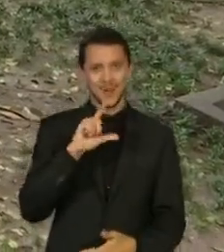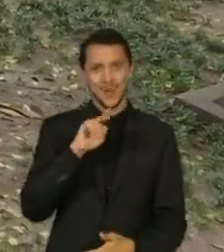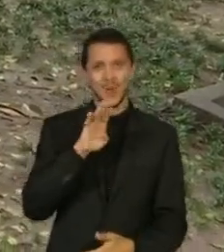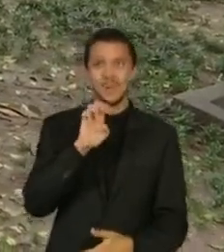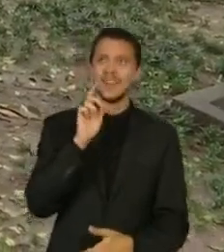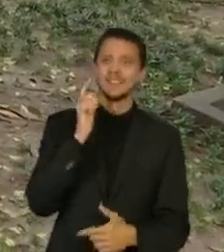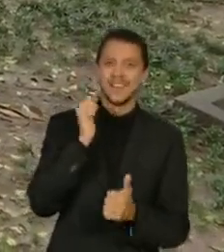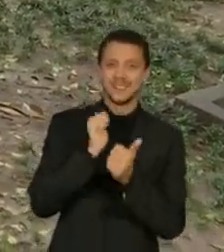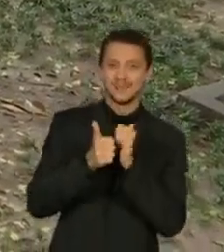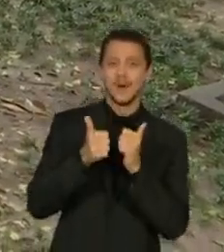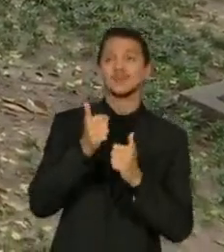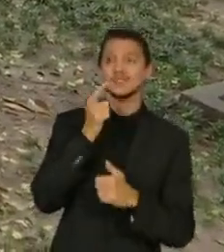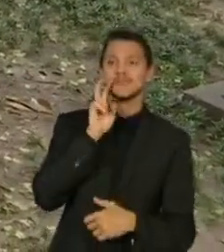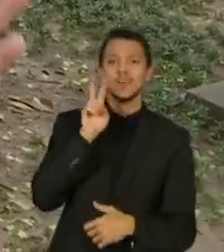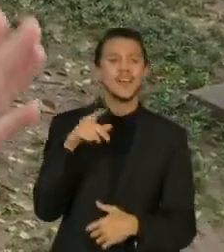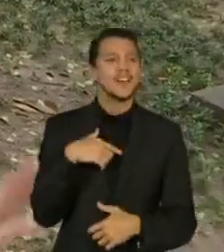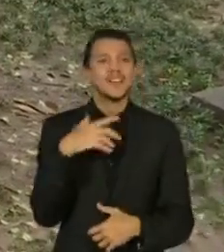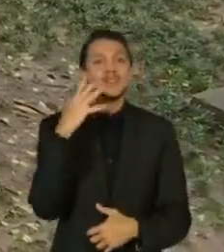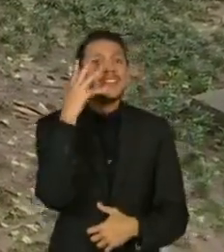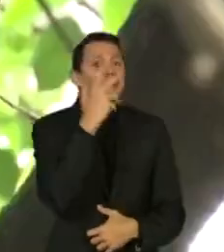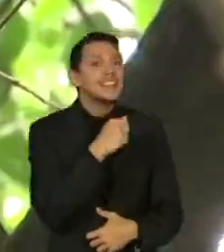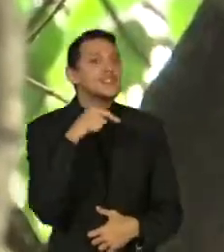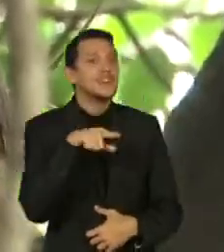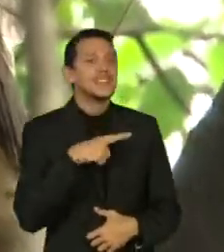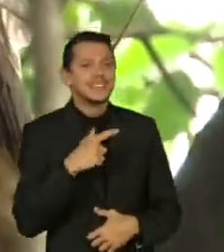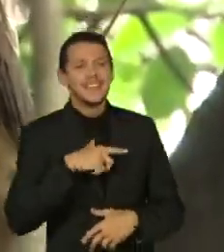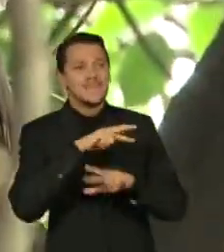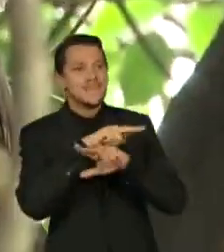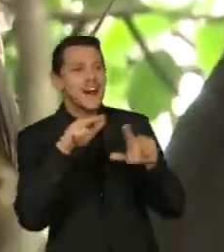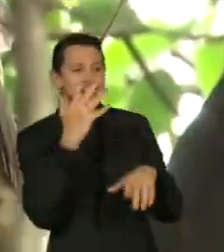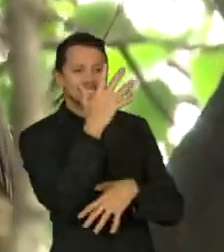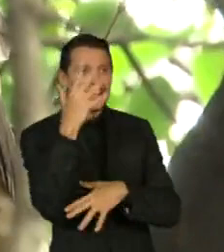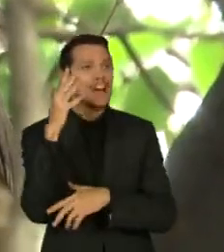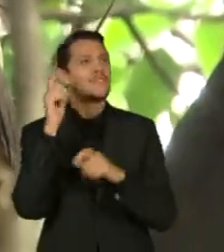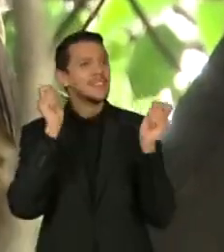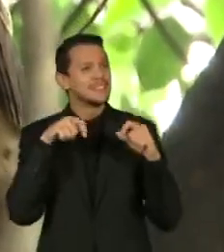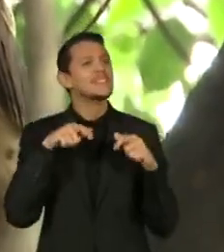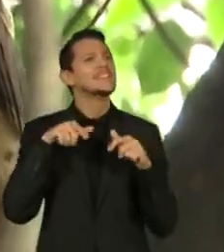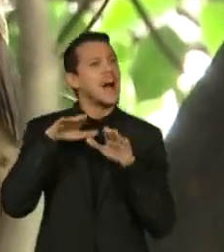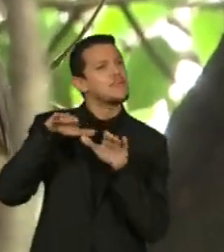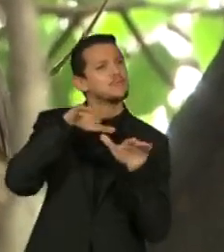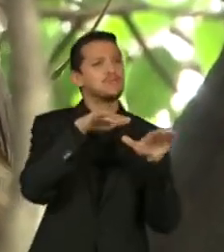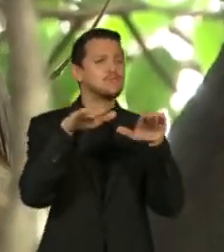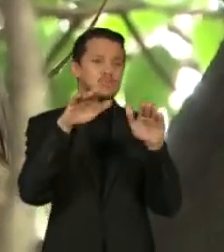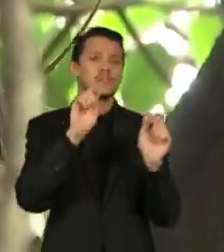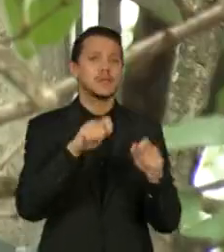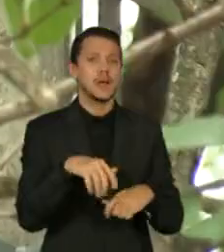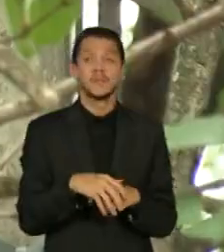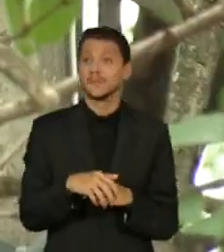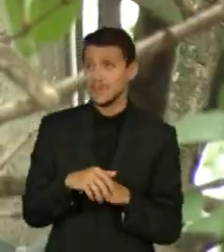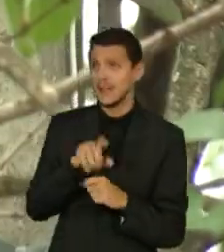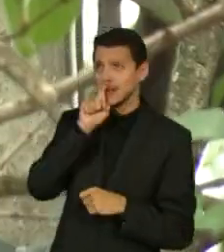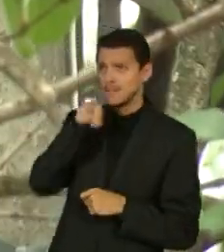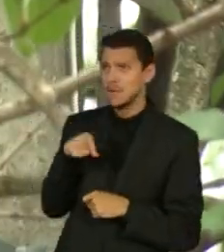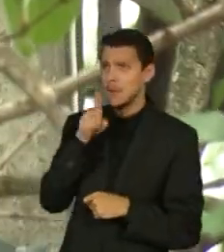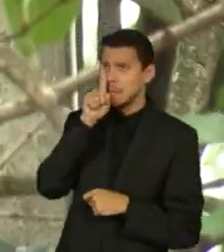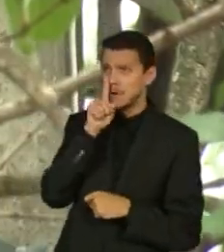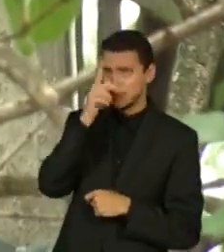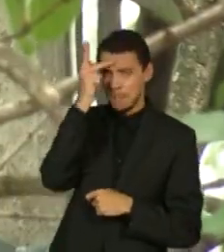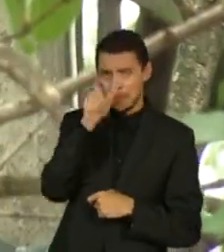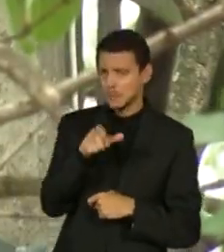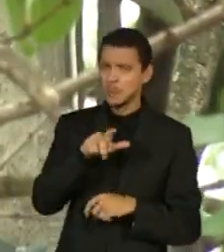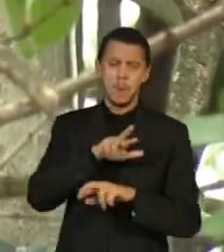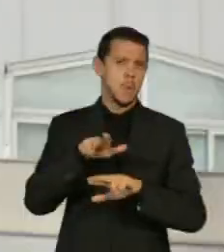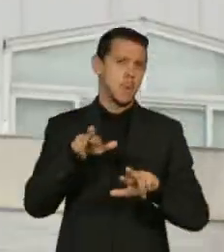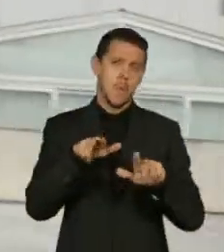perigo aqui, tem muita árvore, muito espaço para eles. Os gaviões não costumam oferecer perigo para as pessoas. Se alimentam